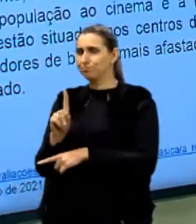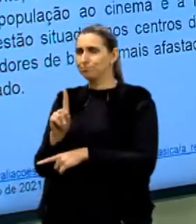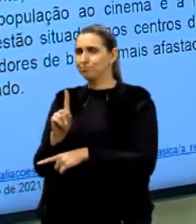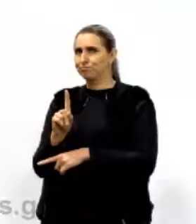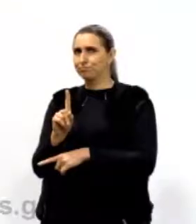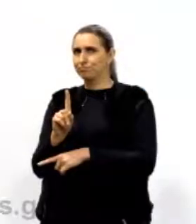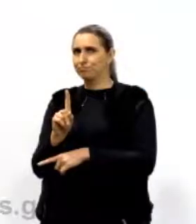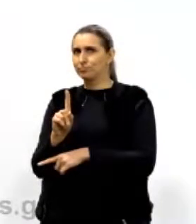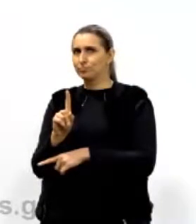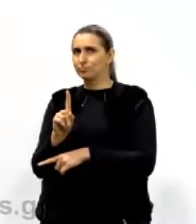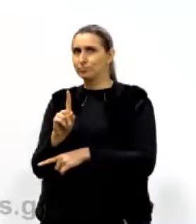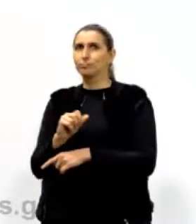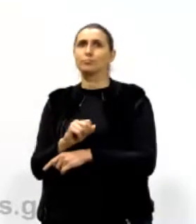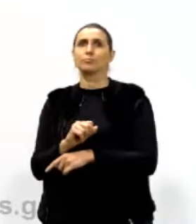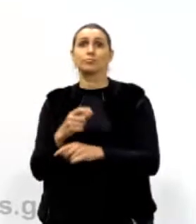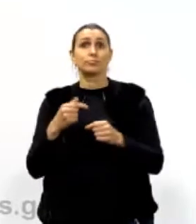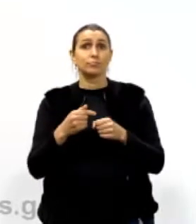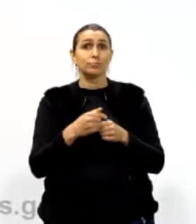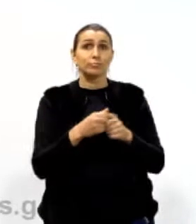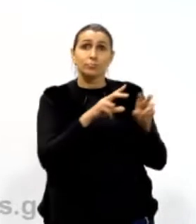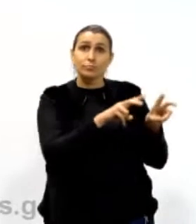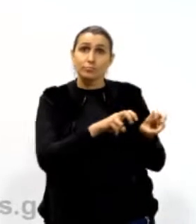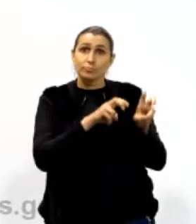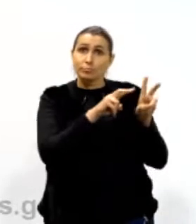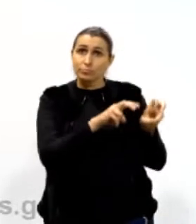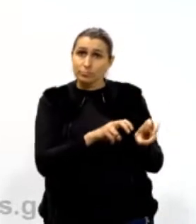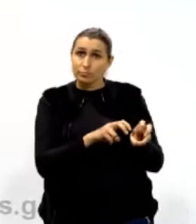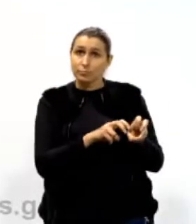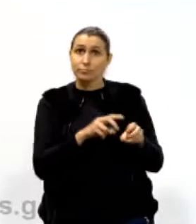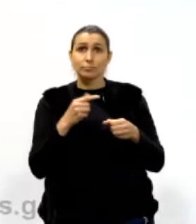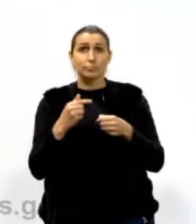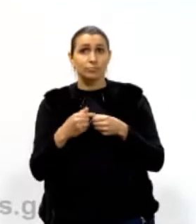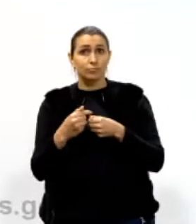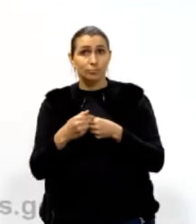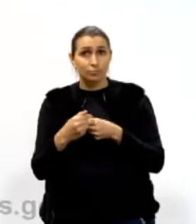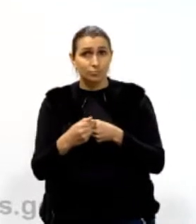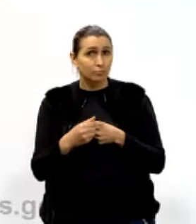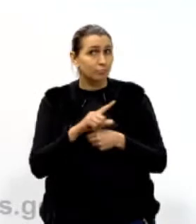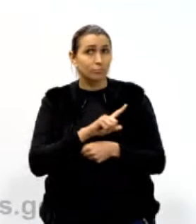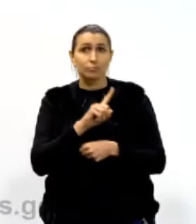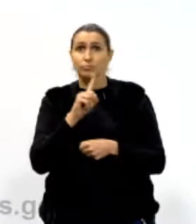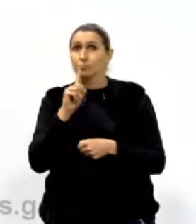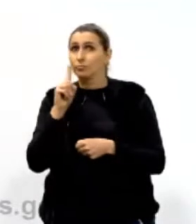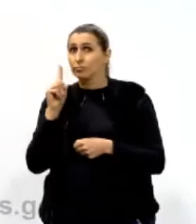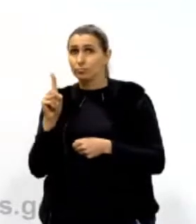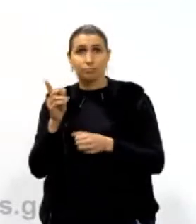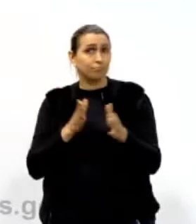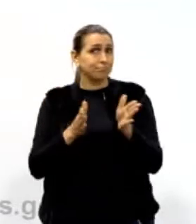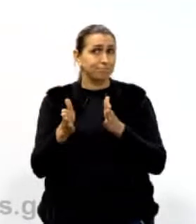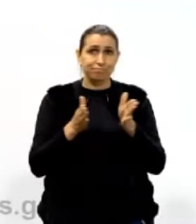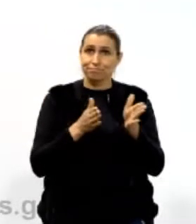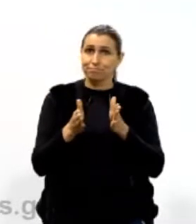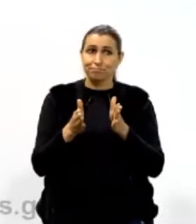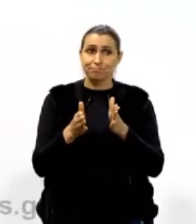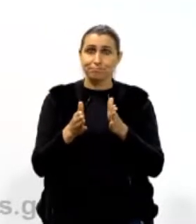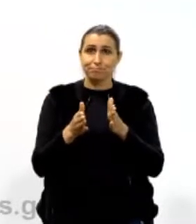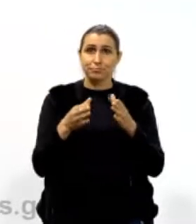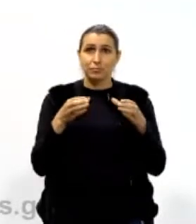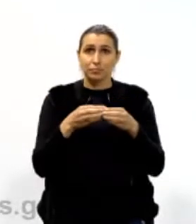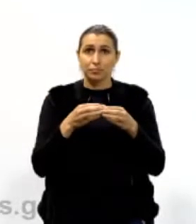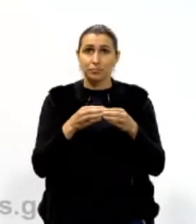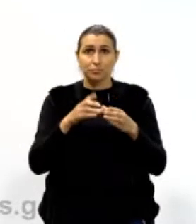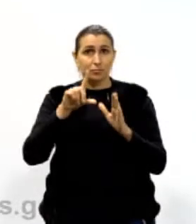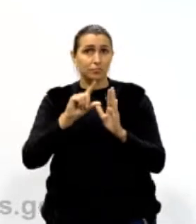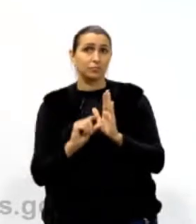nas cidades do interior, que os cinemas eles não são acessíveis para a classe mais